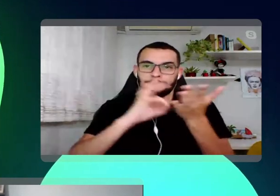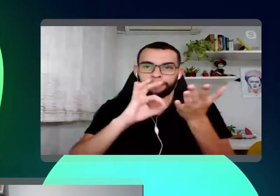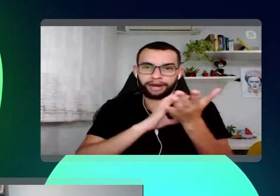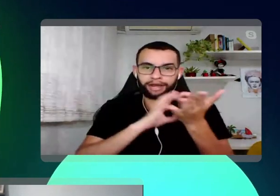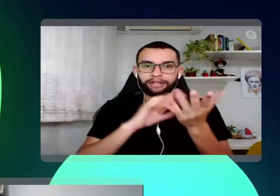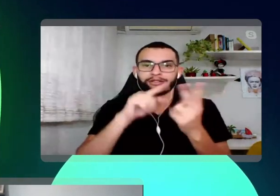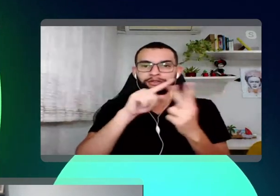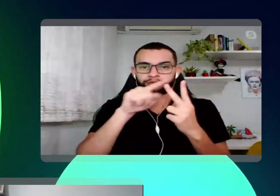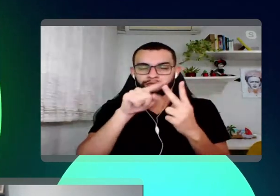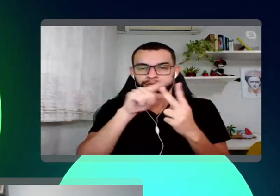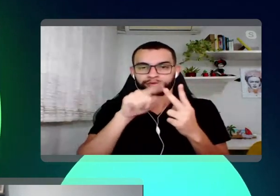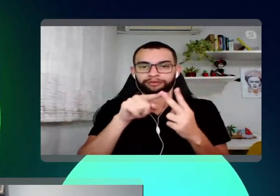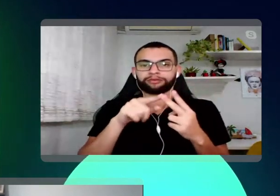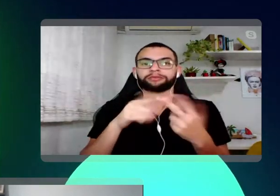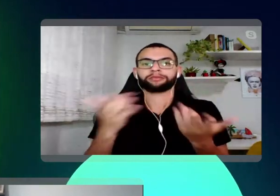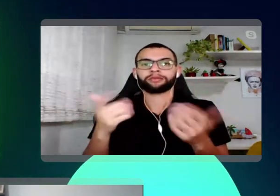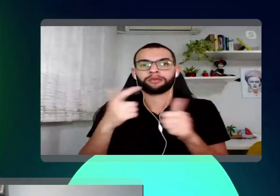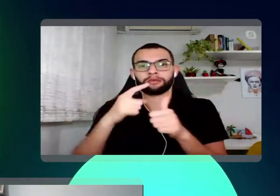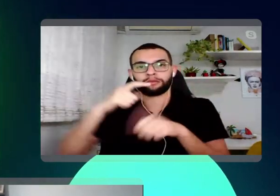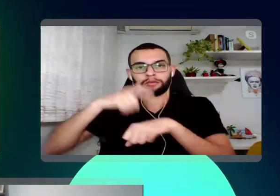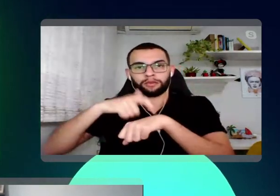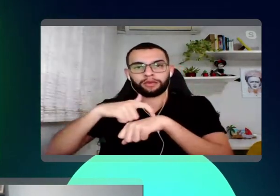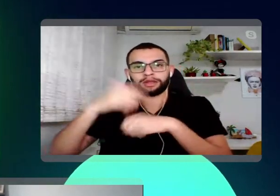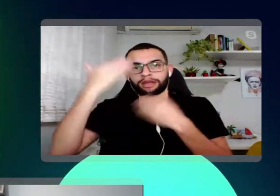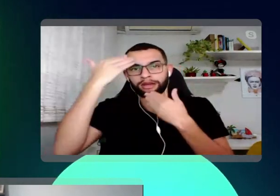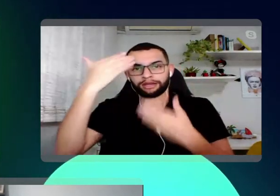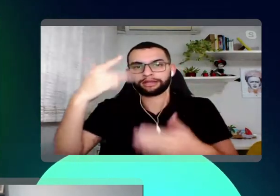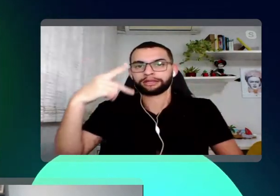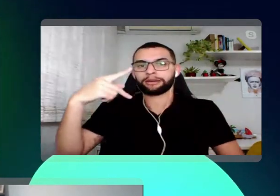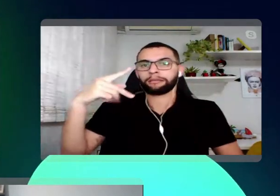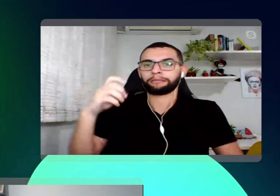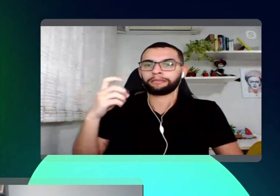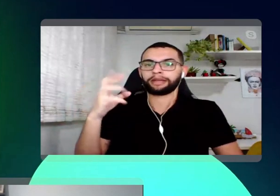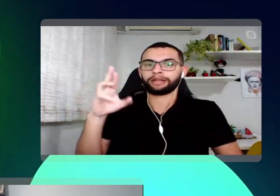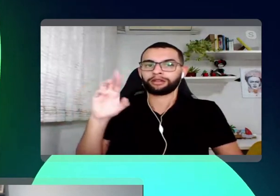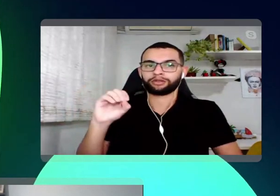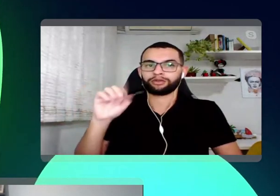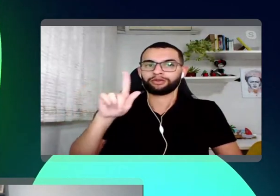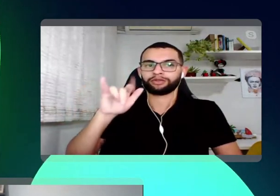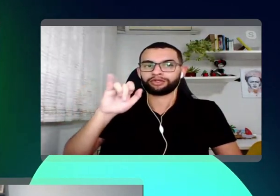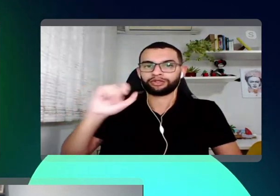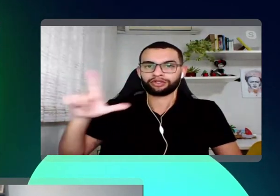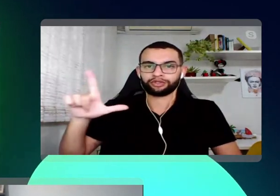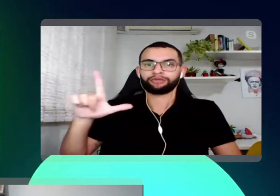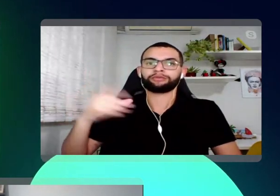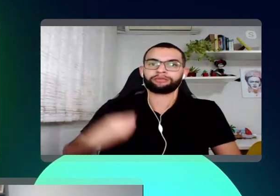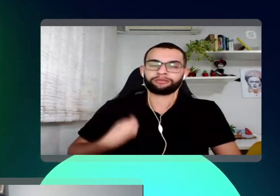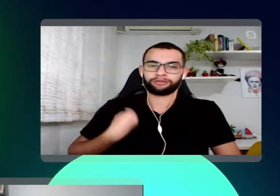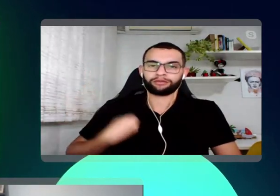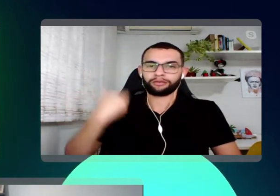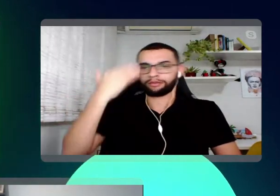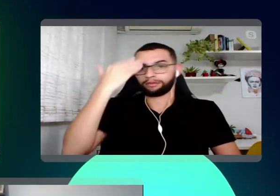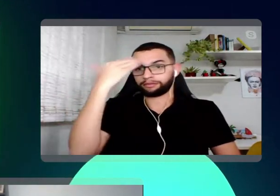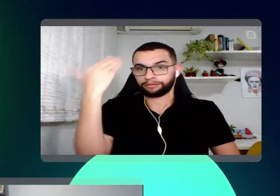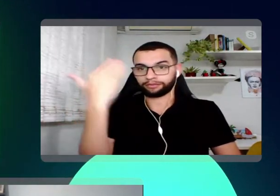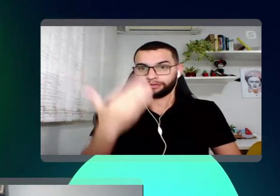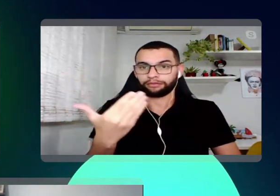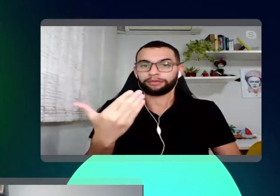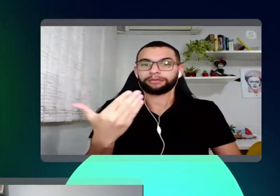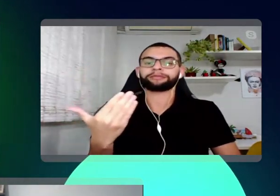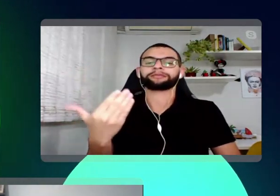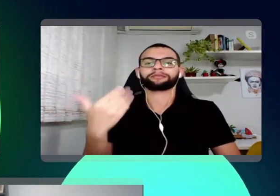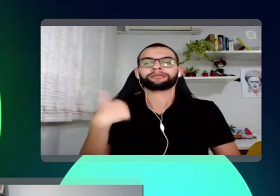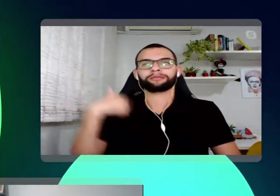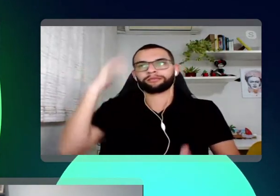E, por enquanto, eu gostaria de agradecer ao Pedro Gil pela participação. Muito obrigado, Pedro. Acho que você conseguiu elucidar